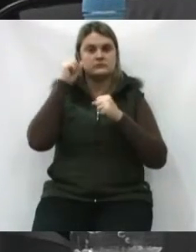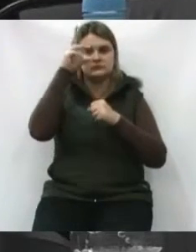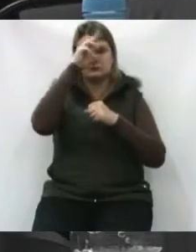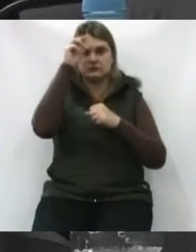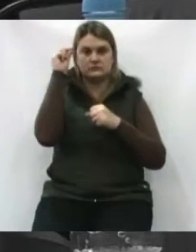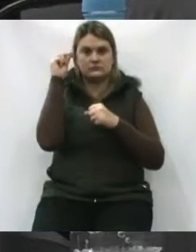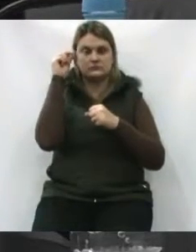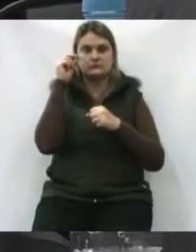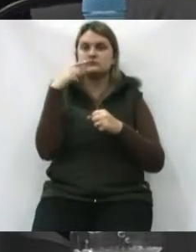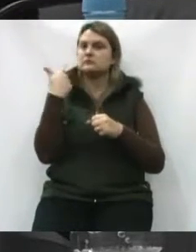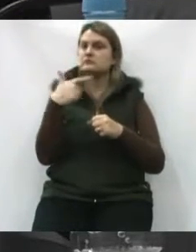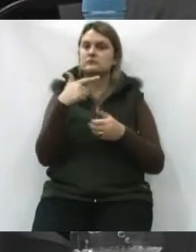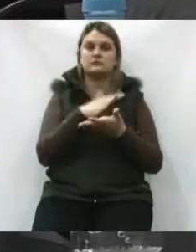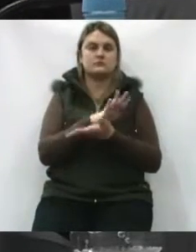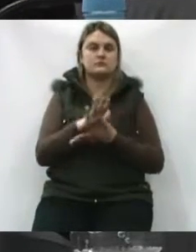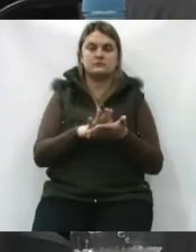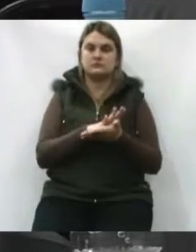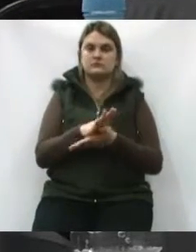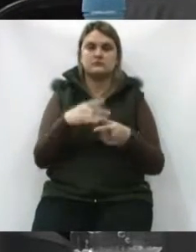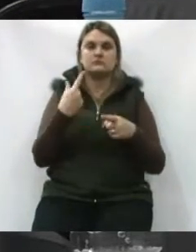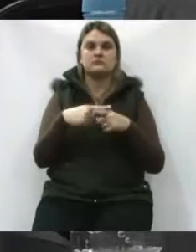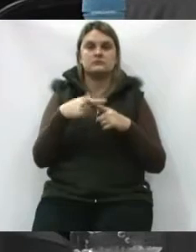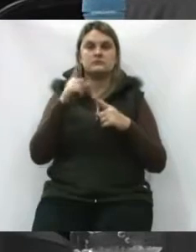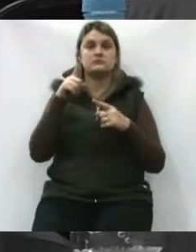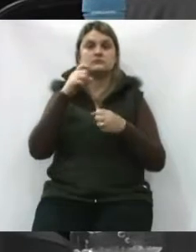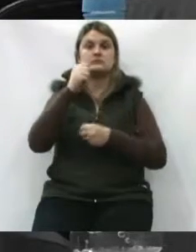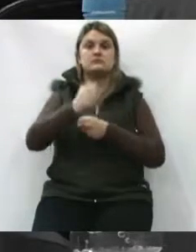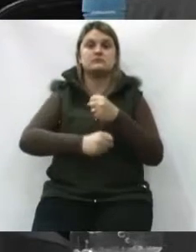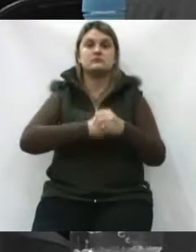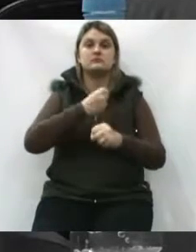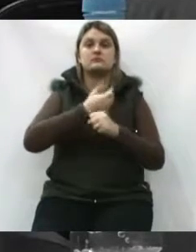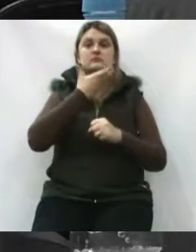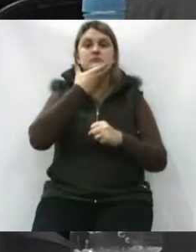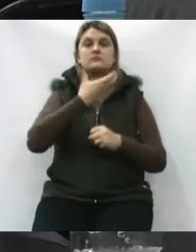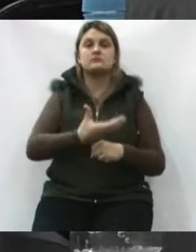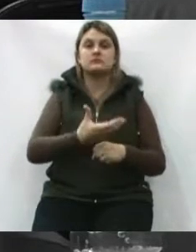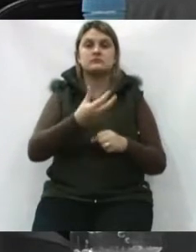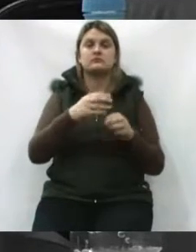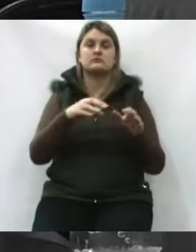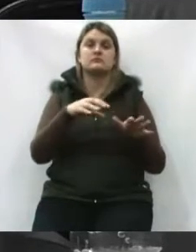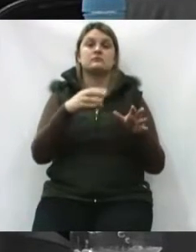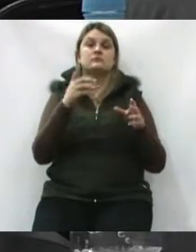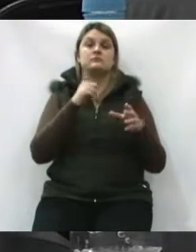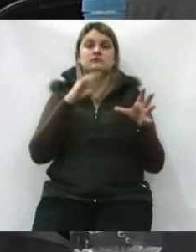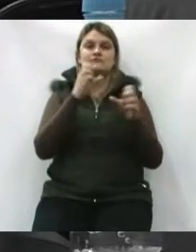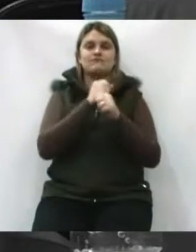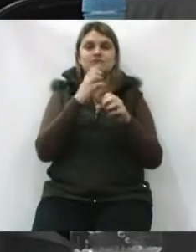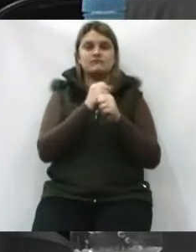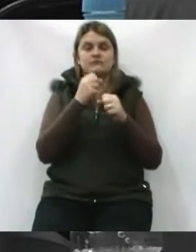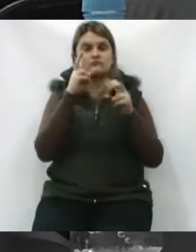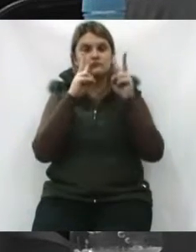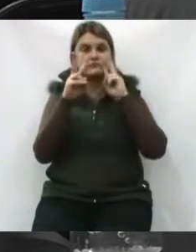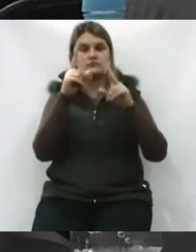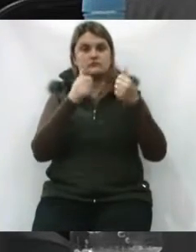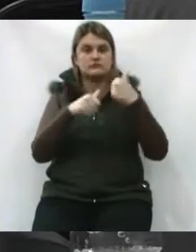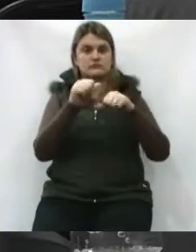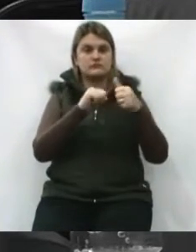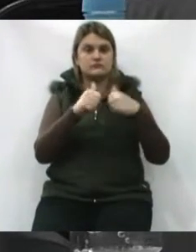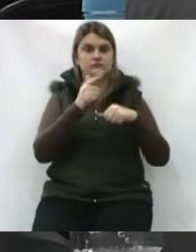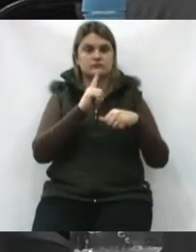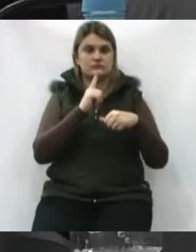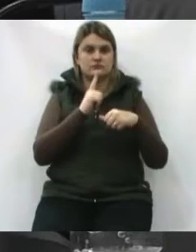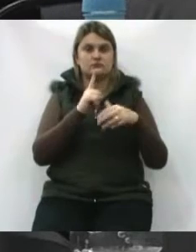Executivo em relação às contas? Não. Porque é no final do ano que esses números serão avaliados. Por mais que